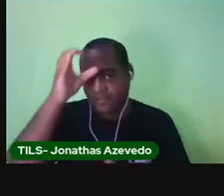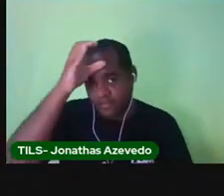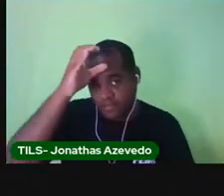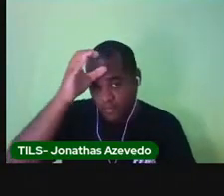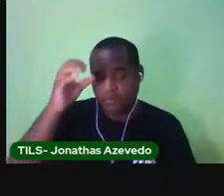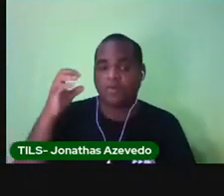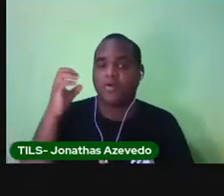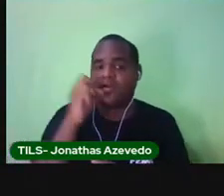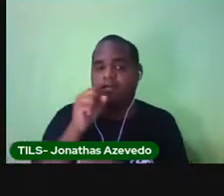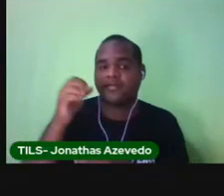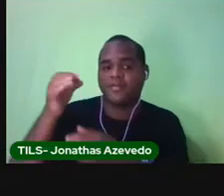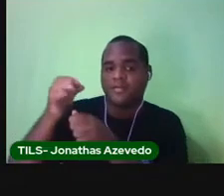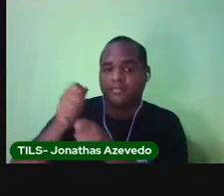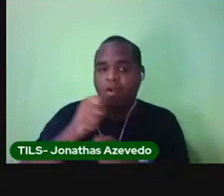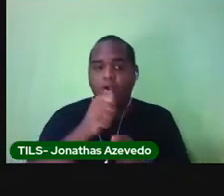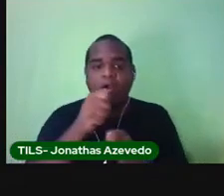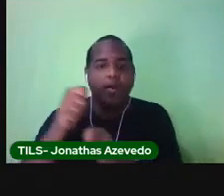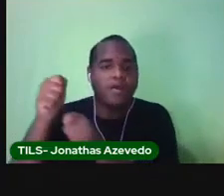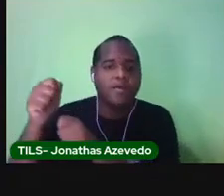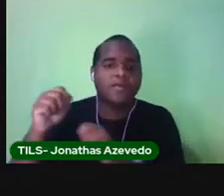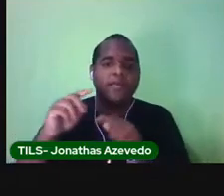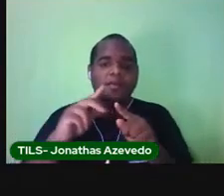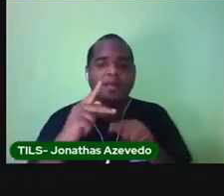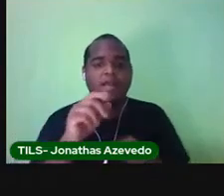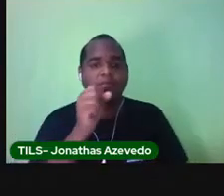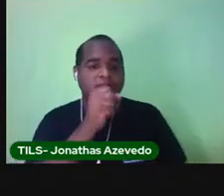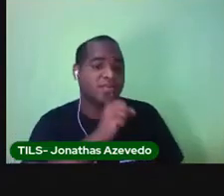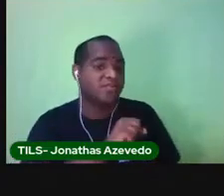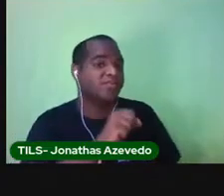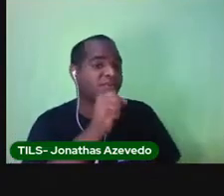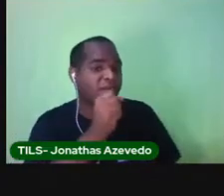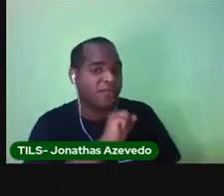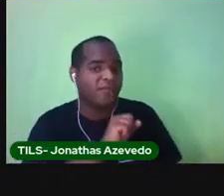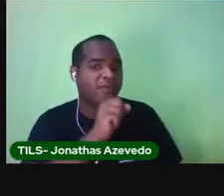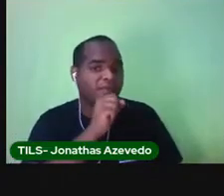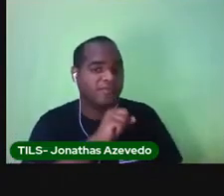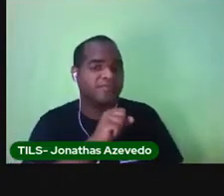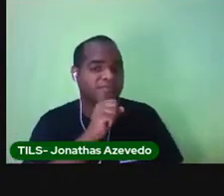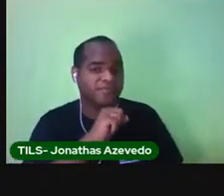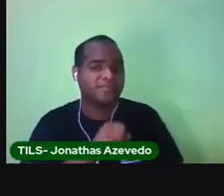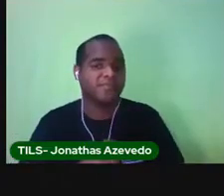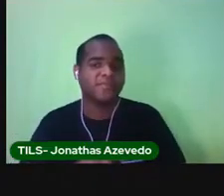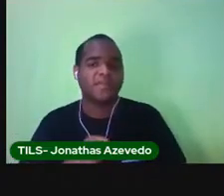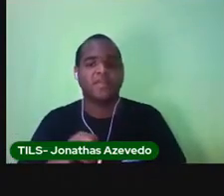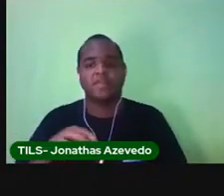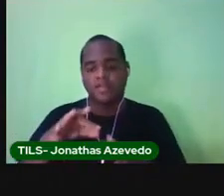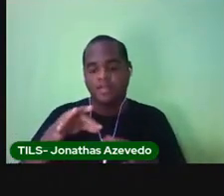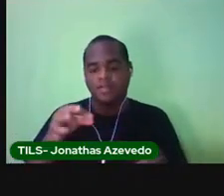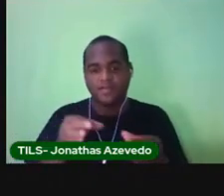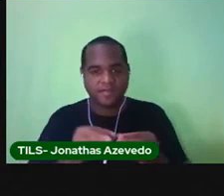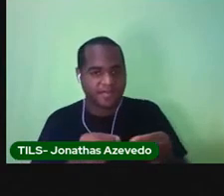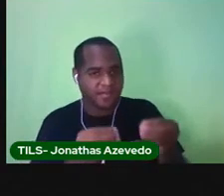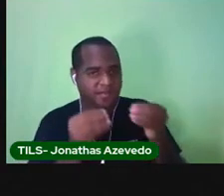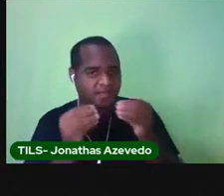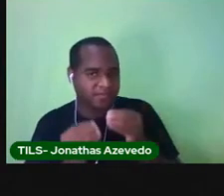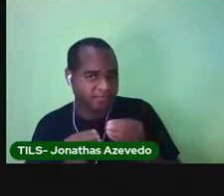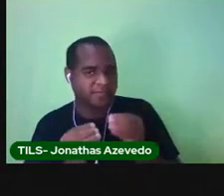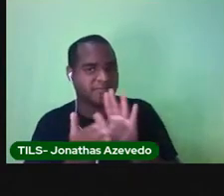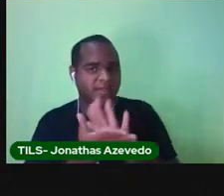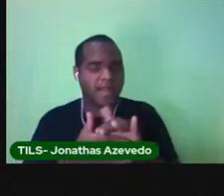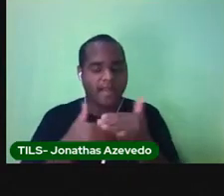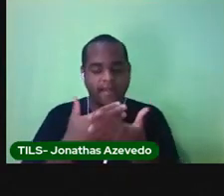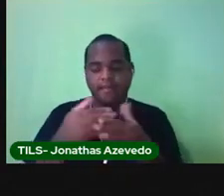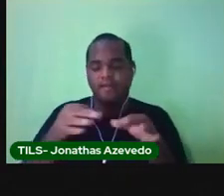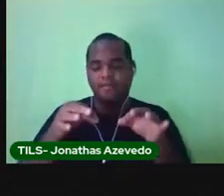Corre-se pó na casa da avó. Lencinho na mão